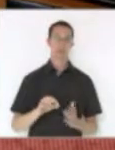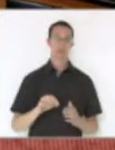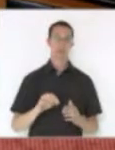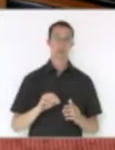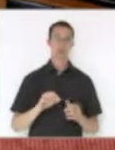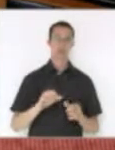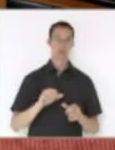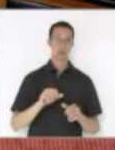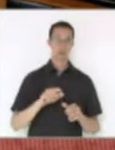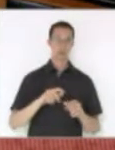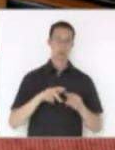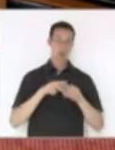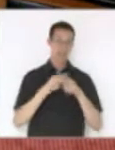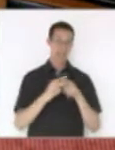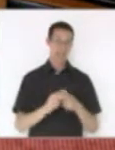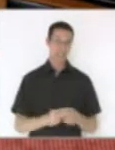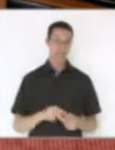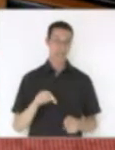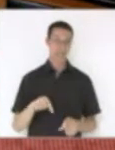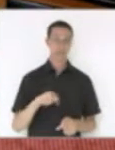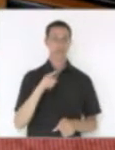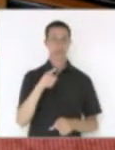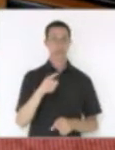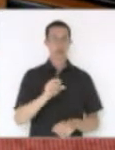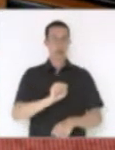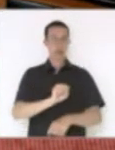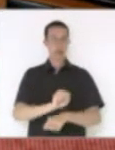Vossa Excelência, quando suspendeu,